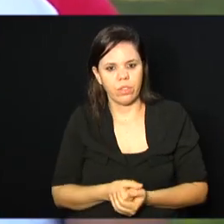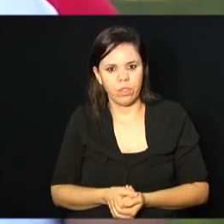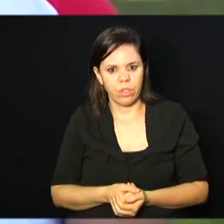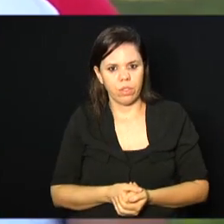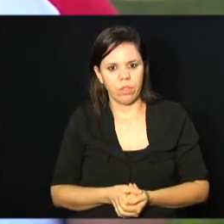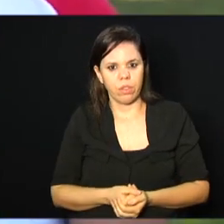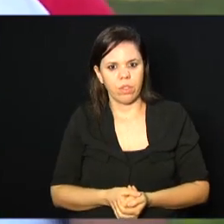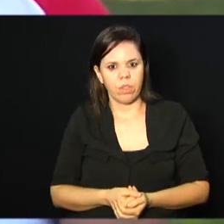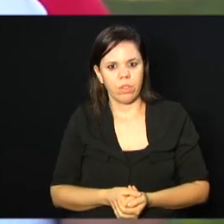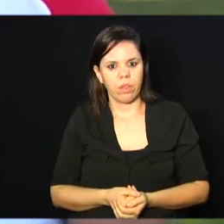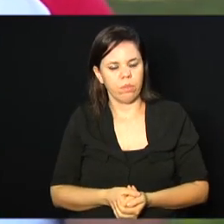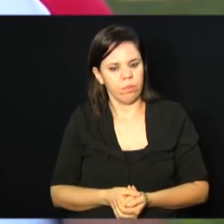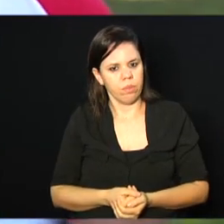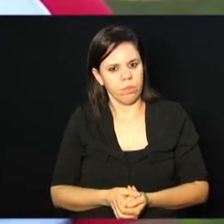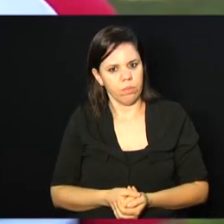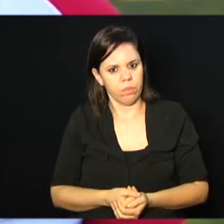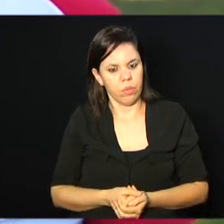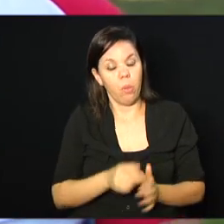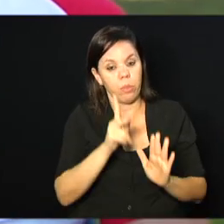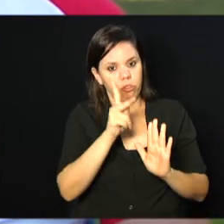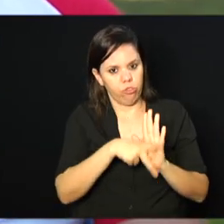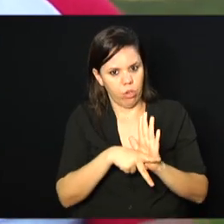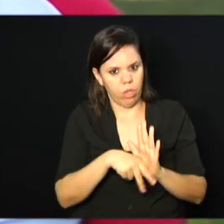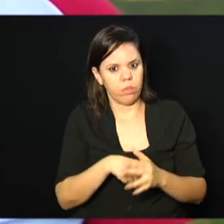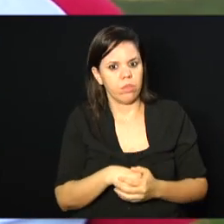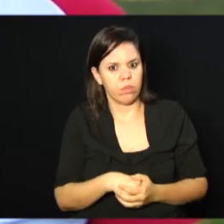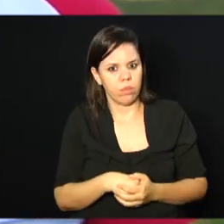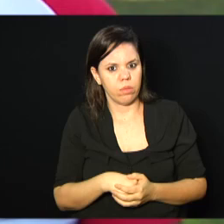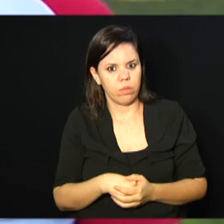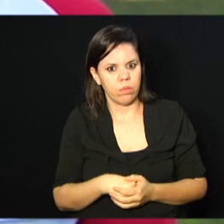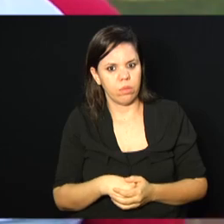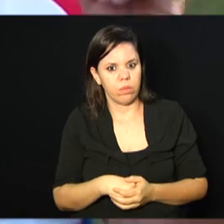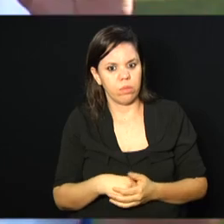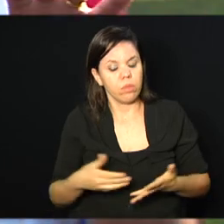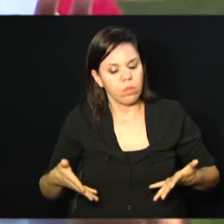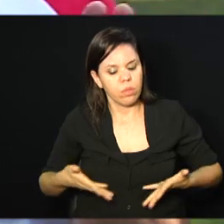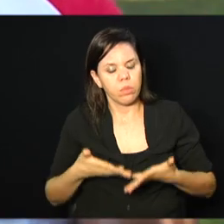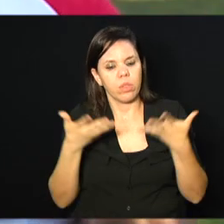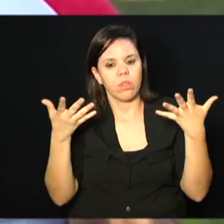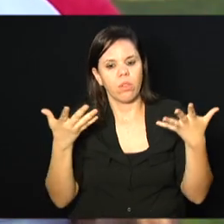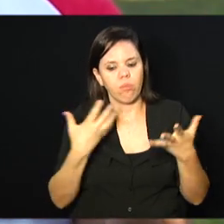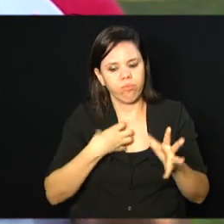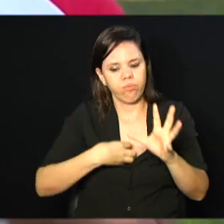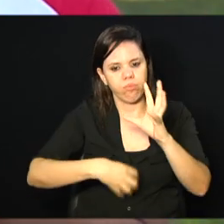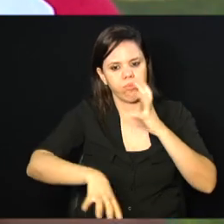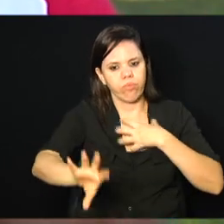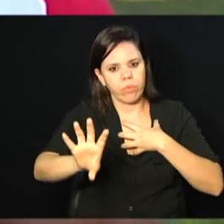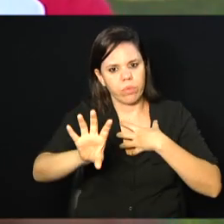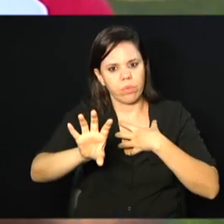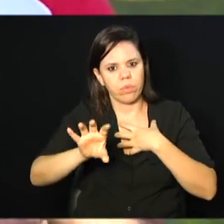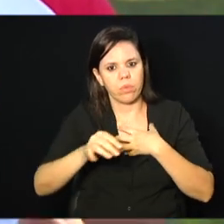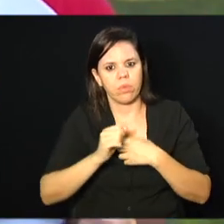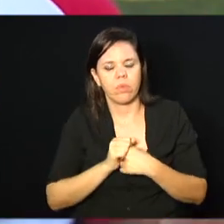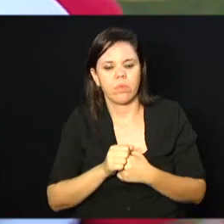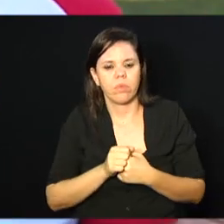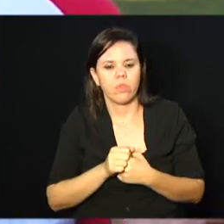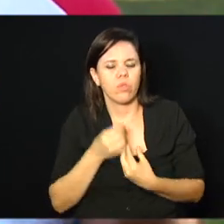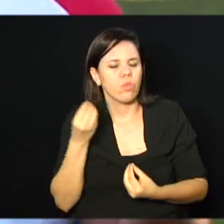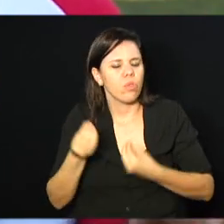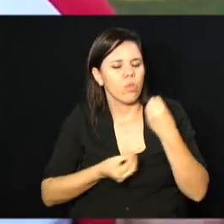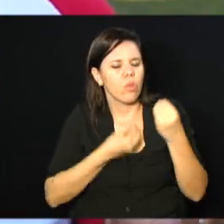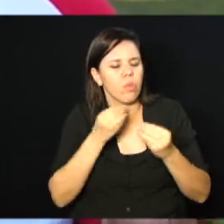Eu vejo... O projeto me despertou muita empatia. Eu consigo olhar a forma como os pais